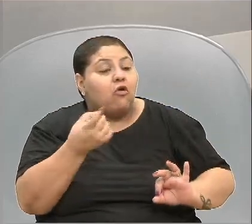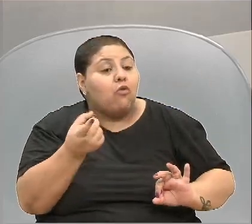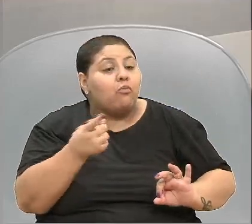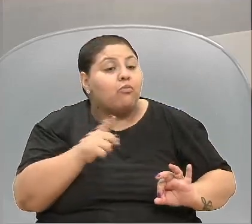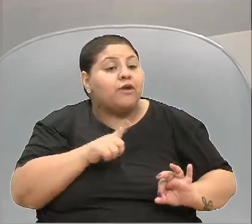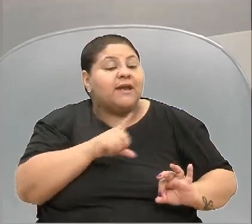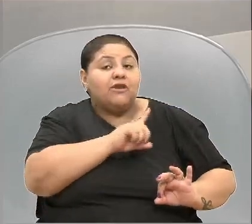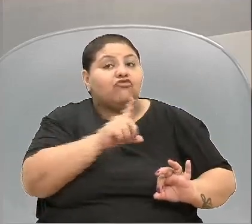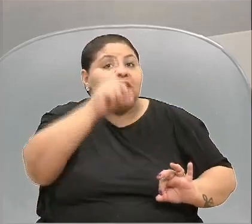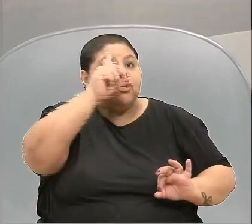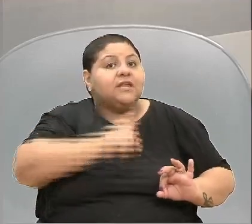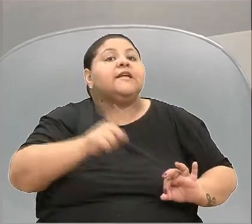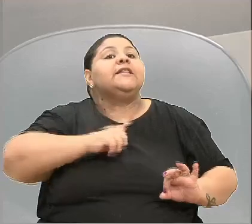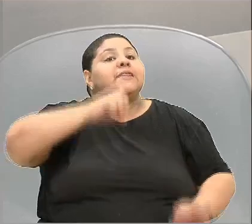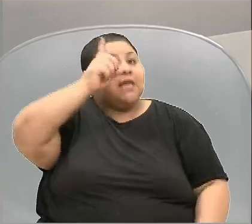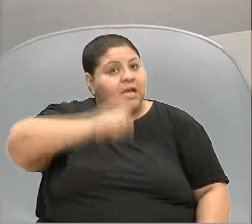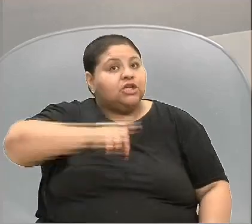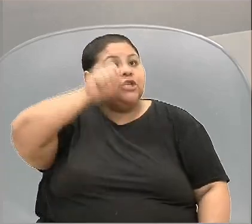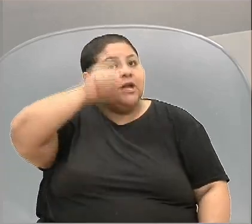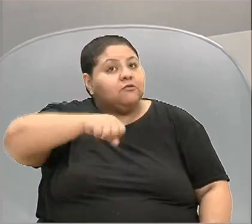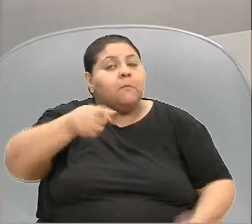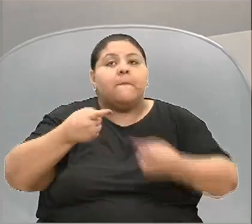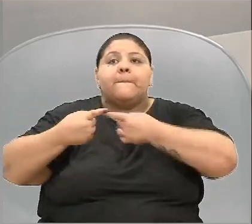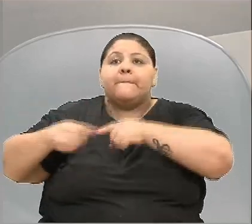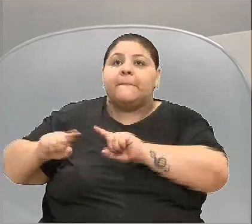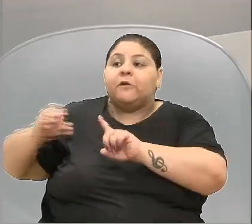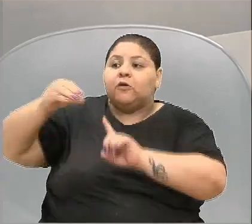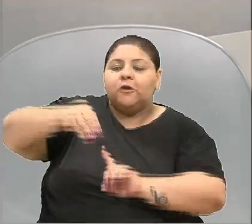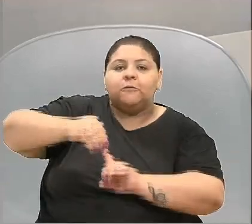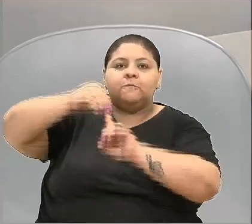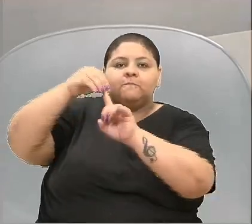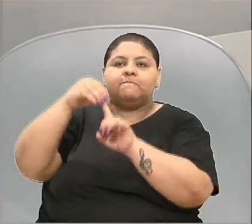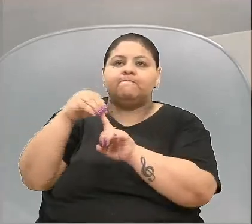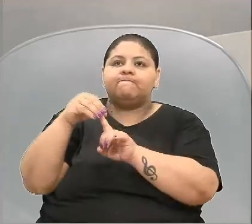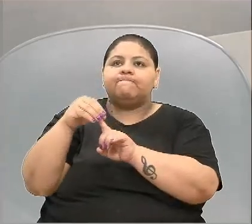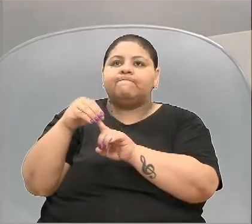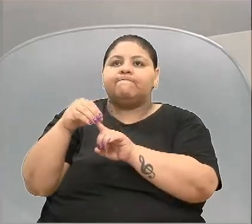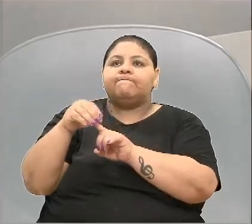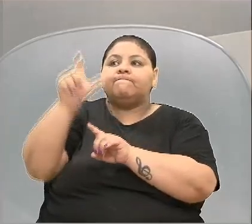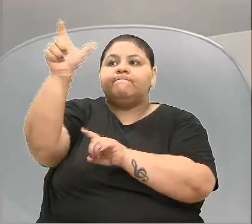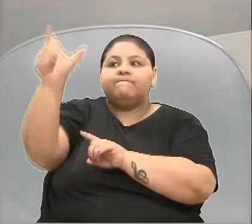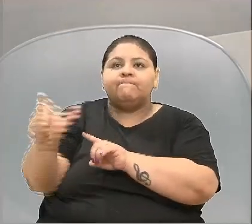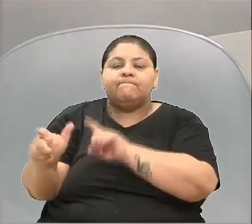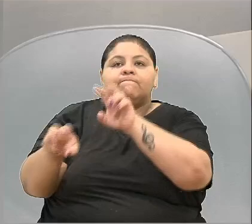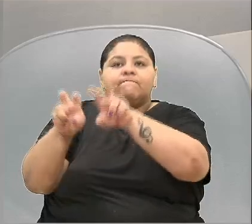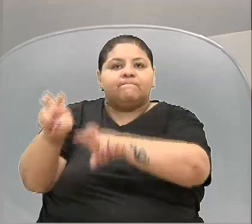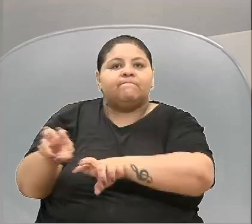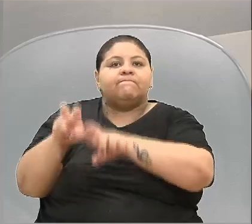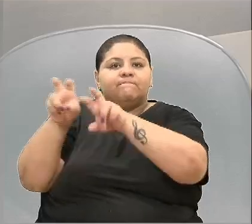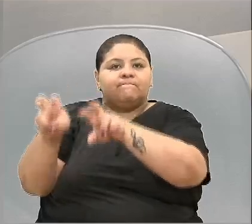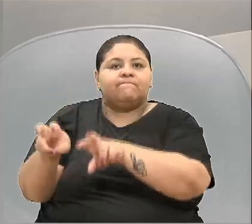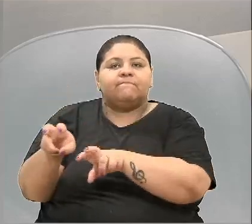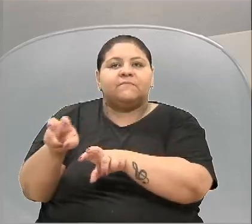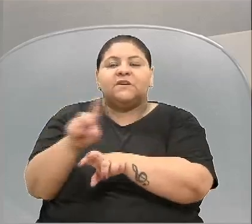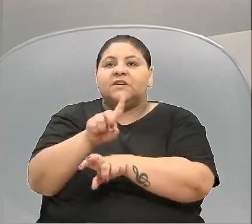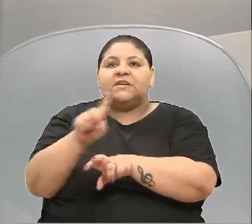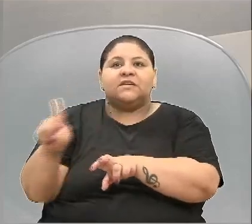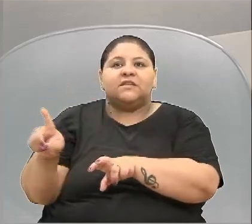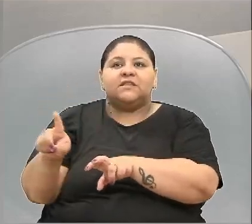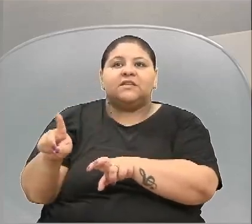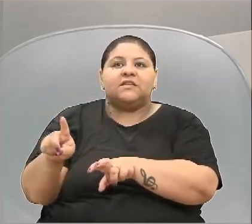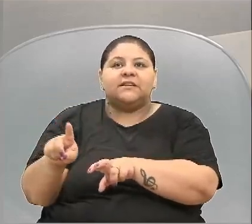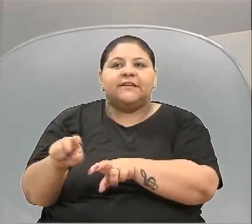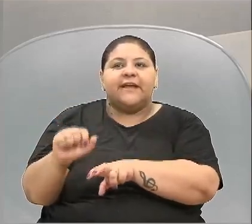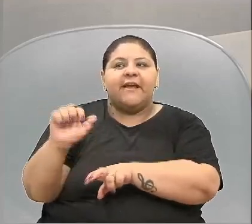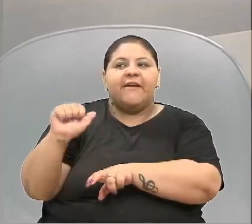direito, tu tem direito, mas, primeiro, o produtor, mesmo e não aquele que muitas vezes quer tirar vantagem.